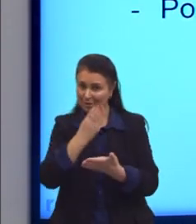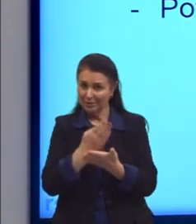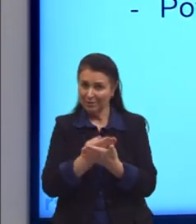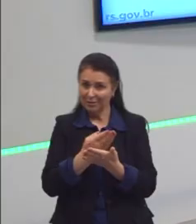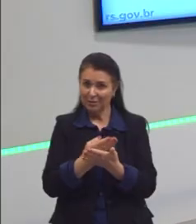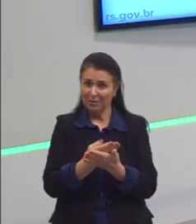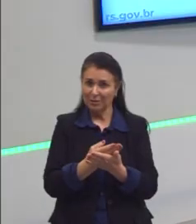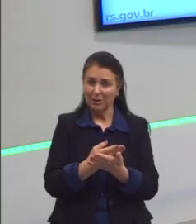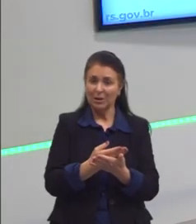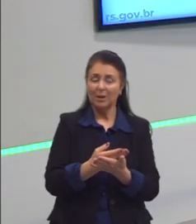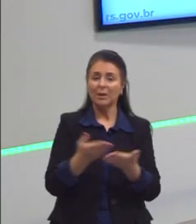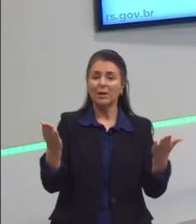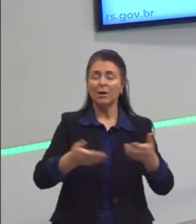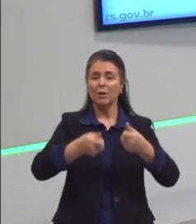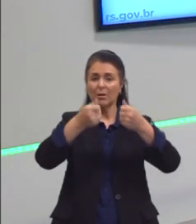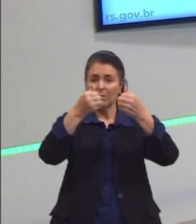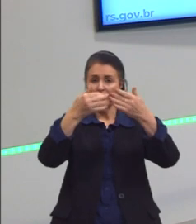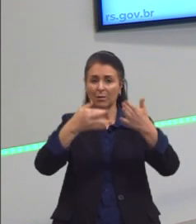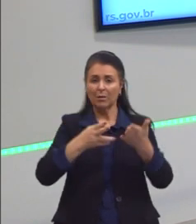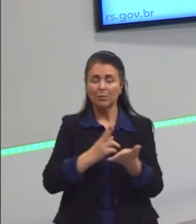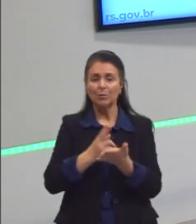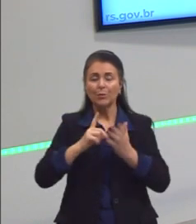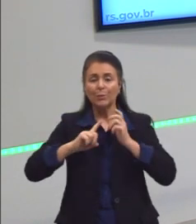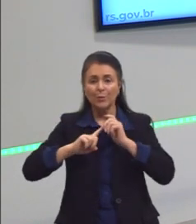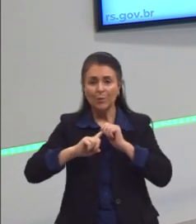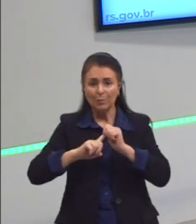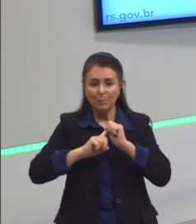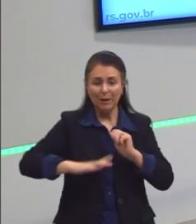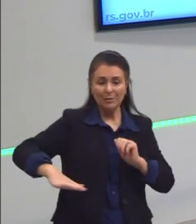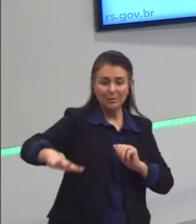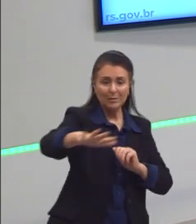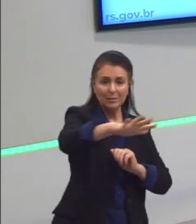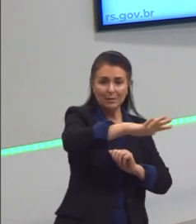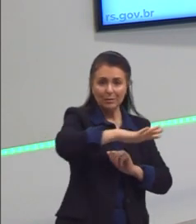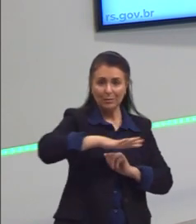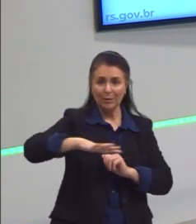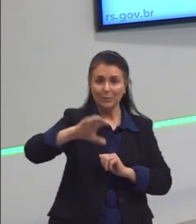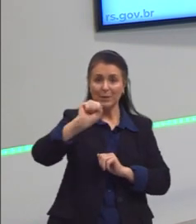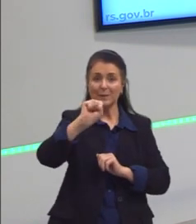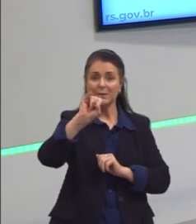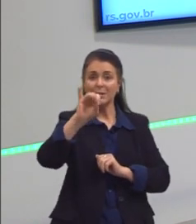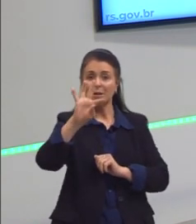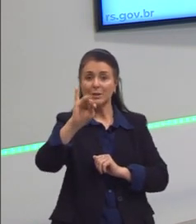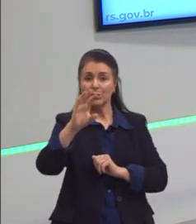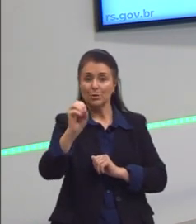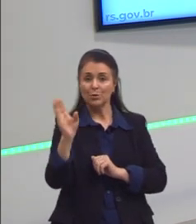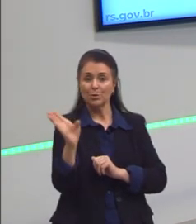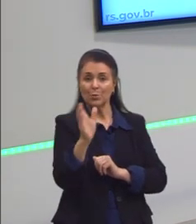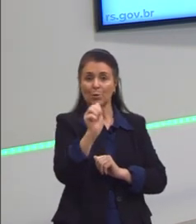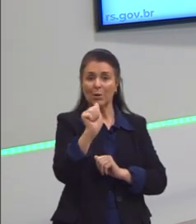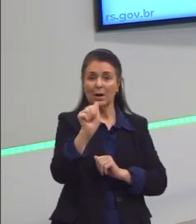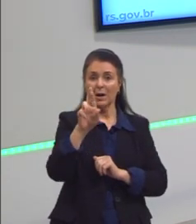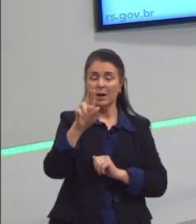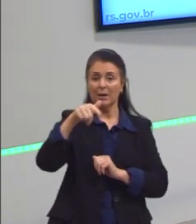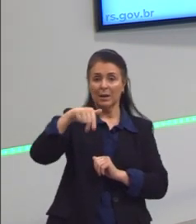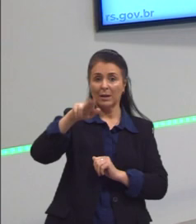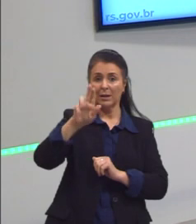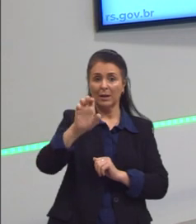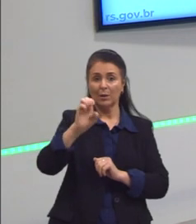E aqui a gente vai falar dos principais sítios arqueológicos brasileiros. A gente tem os povos